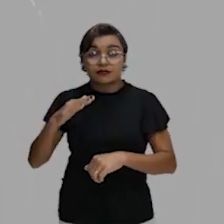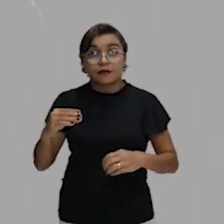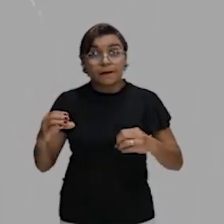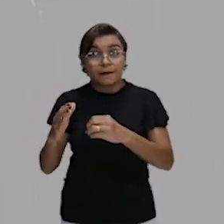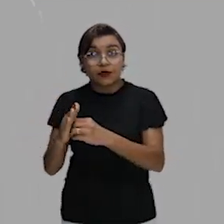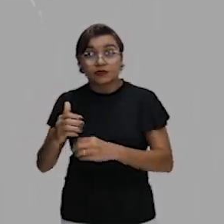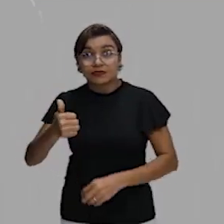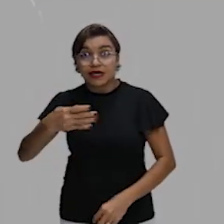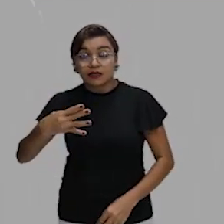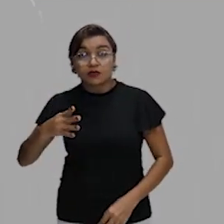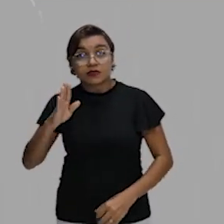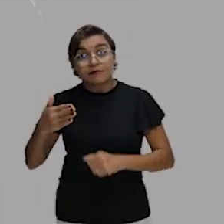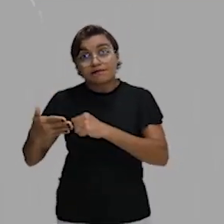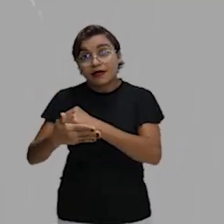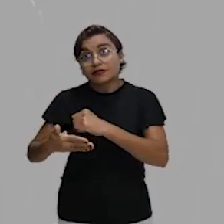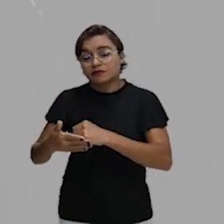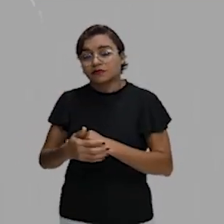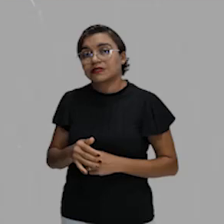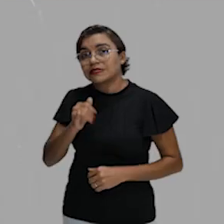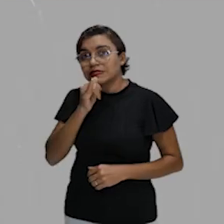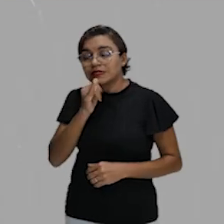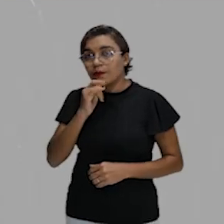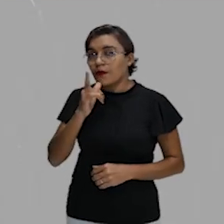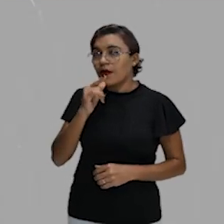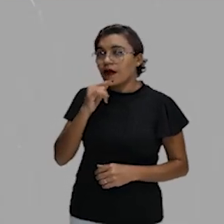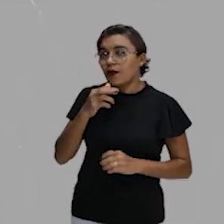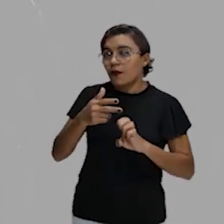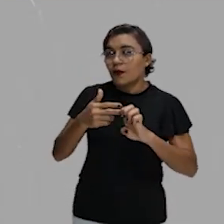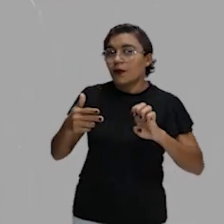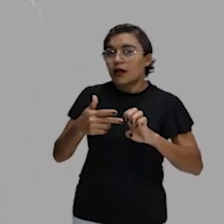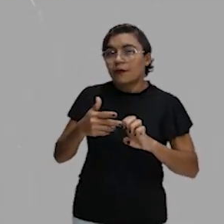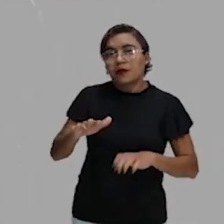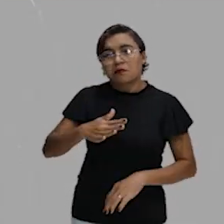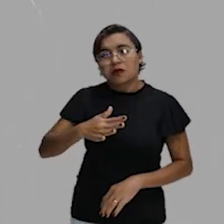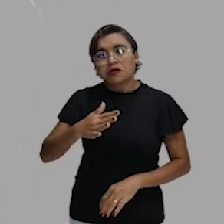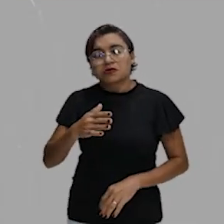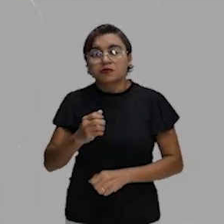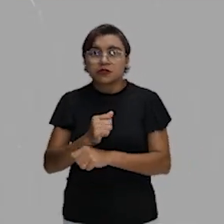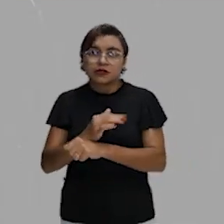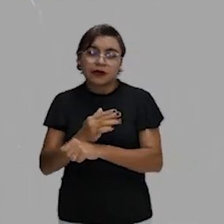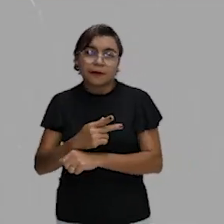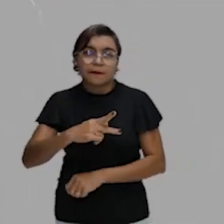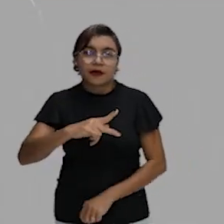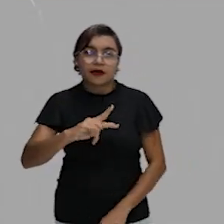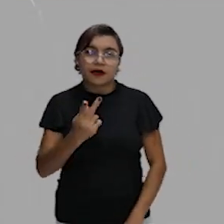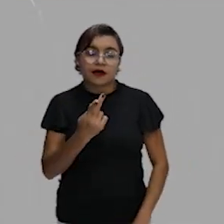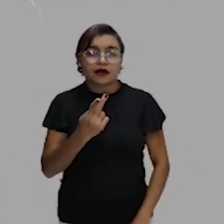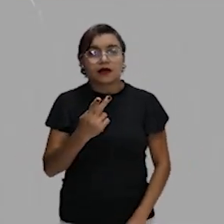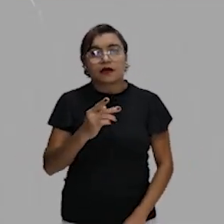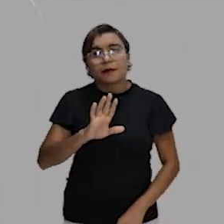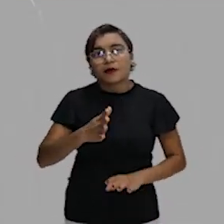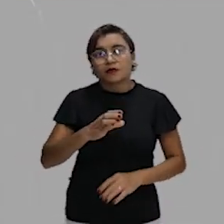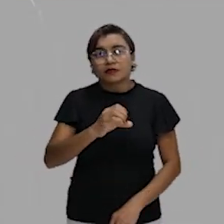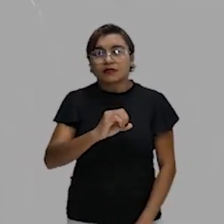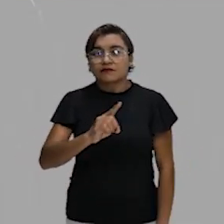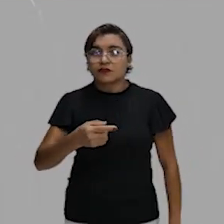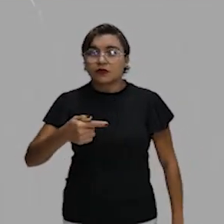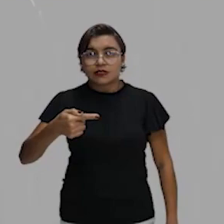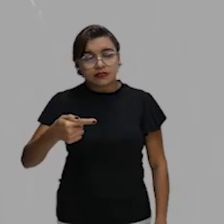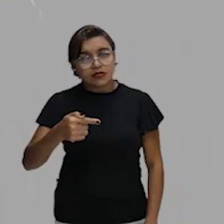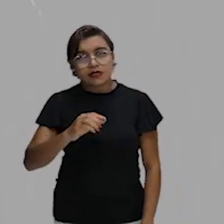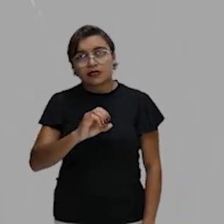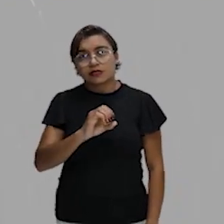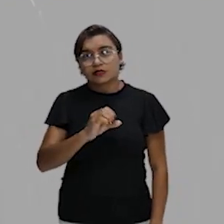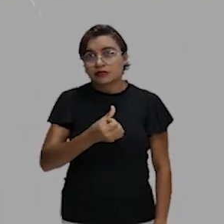básico ele é. A água, galera, é um elemento naturalmente ácido, mas bem leve. Tem um pH ali de 6,7, 6